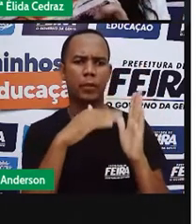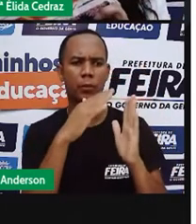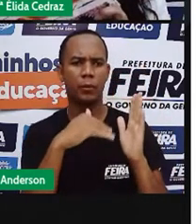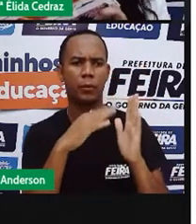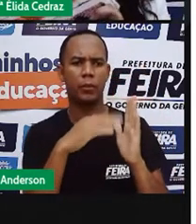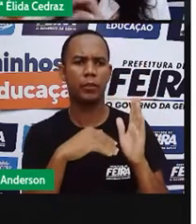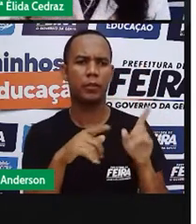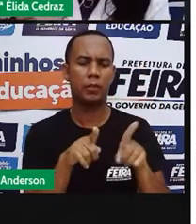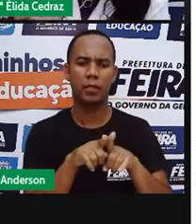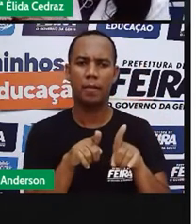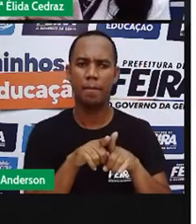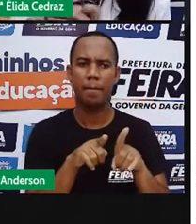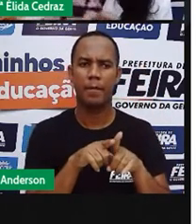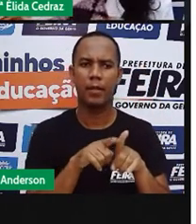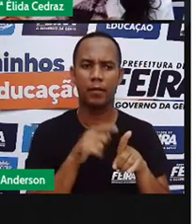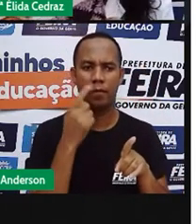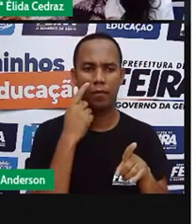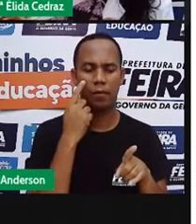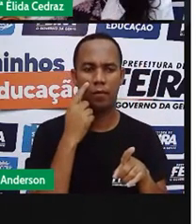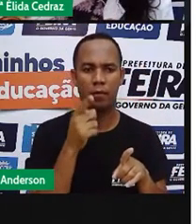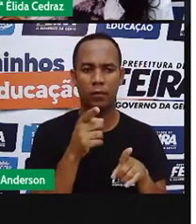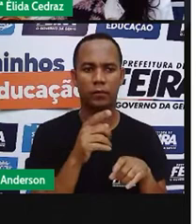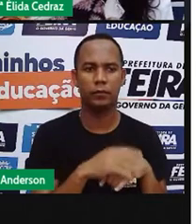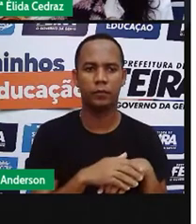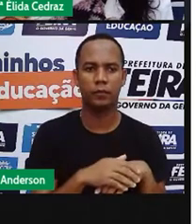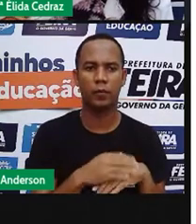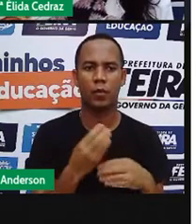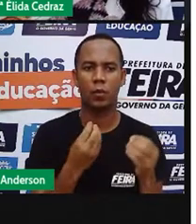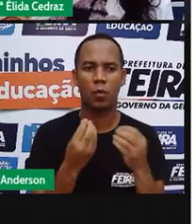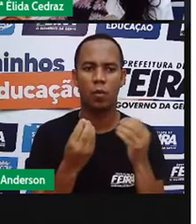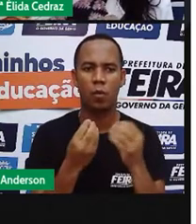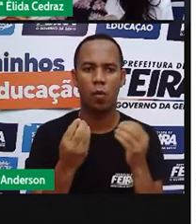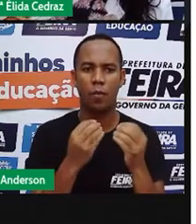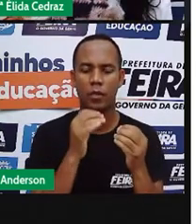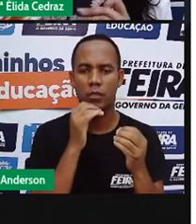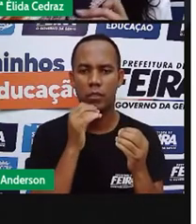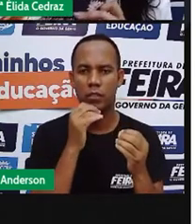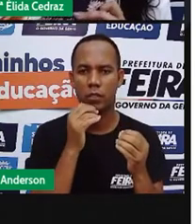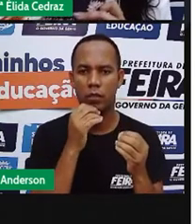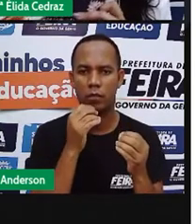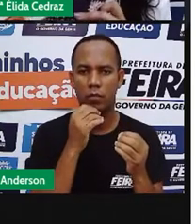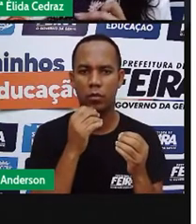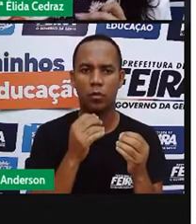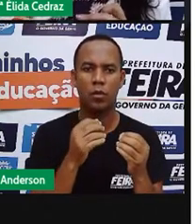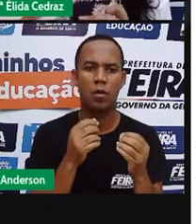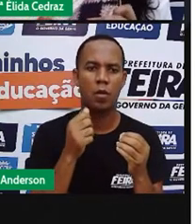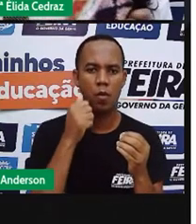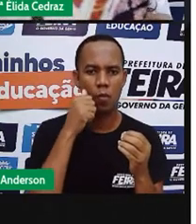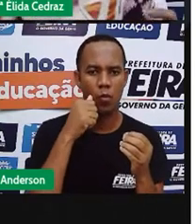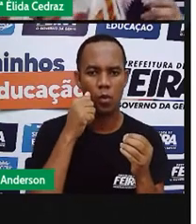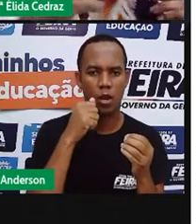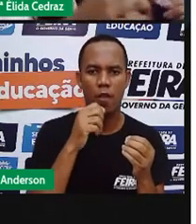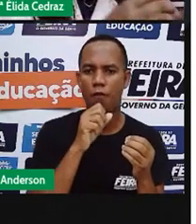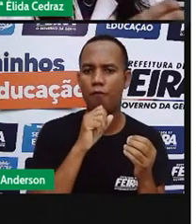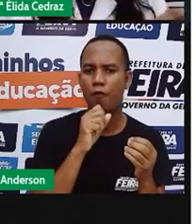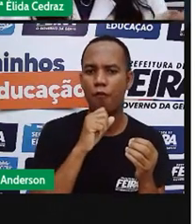famosos, como da vovó Nanã de Bruna, da história da galinha da Angola.